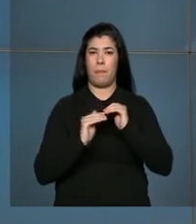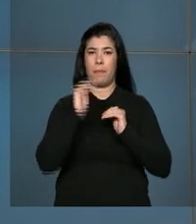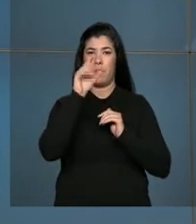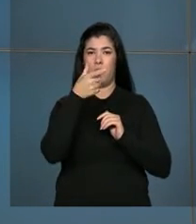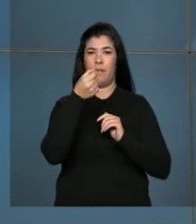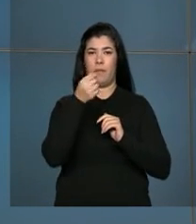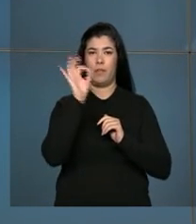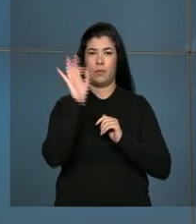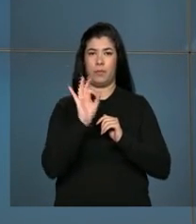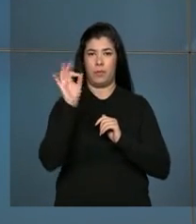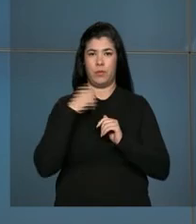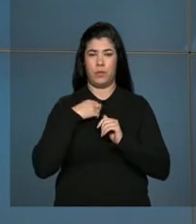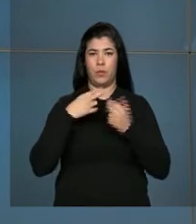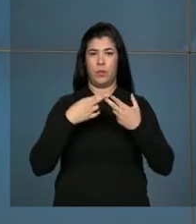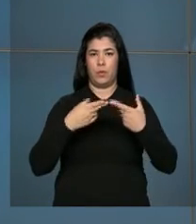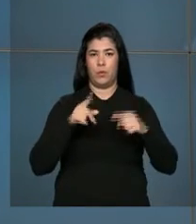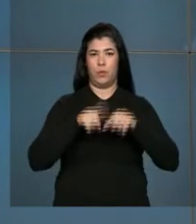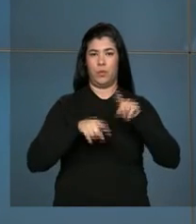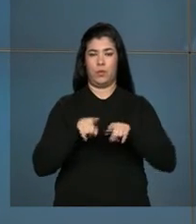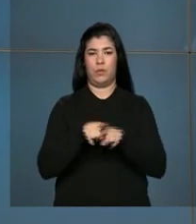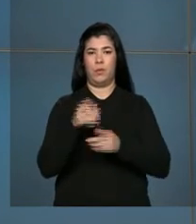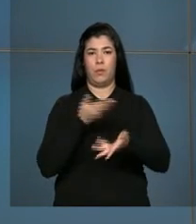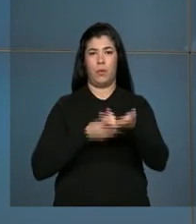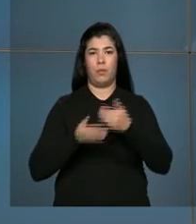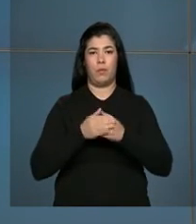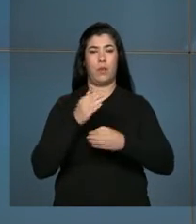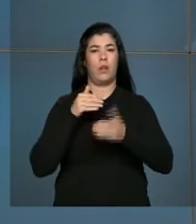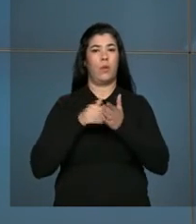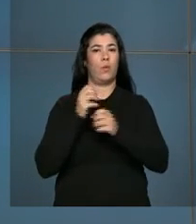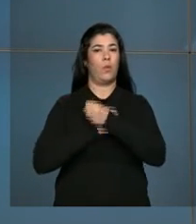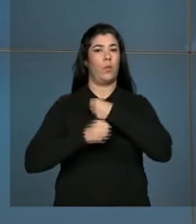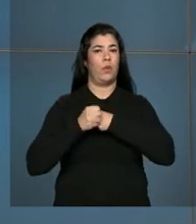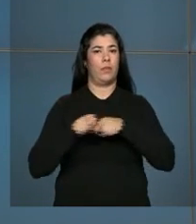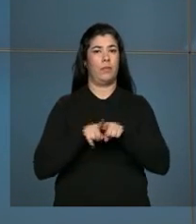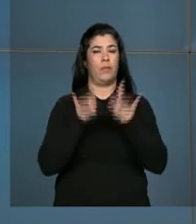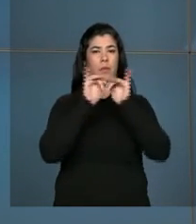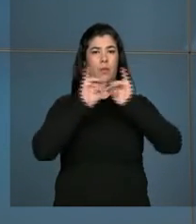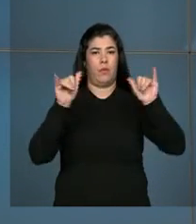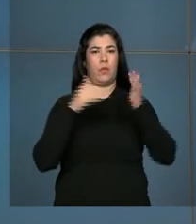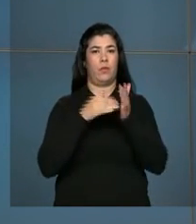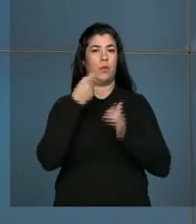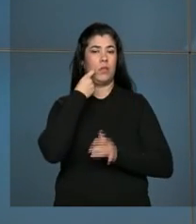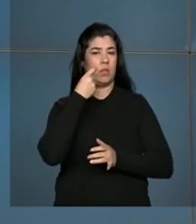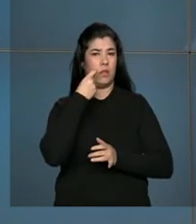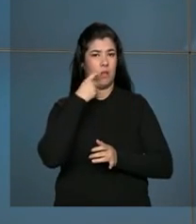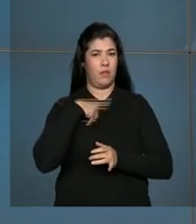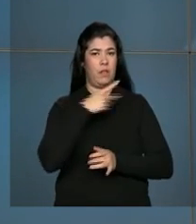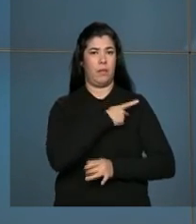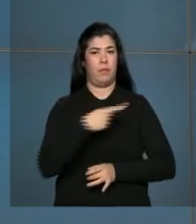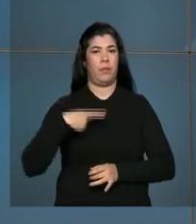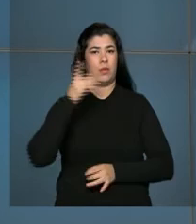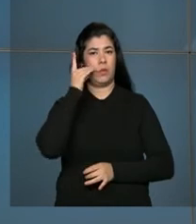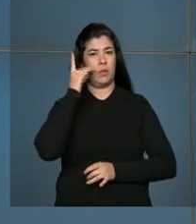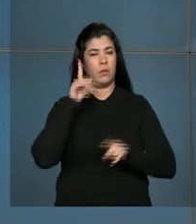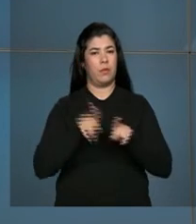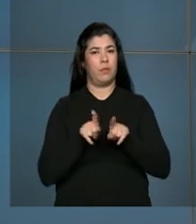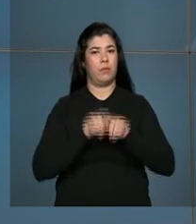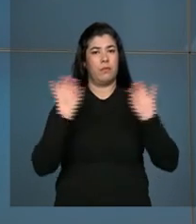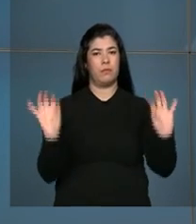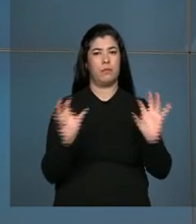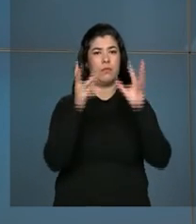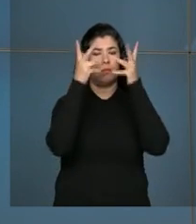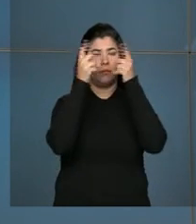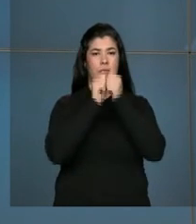20% nos recursos em relação à safra anterior. O anúncio foi feito na sexta-feira pela presidenta Dilma Rousseff